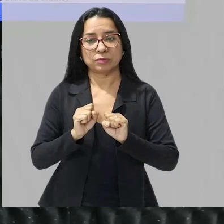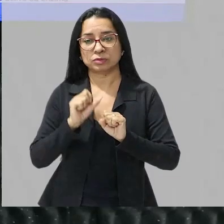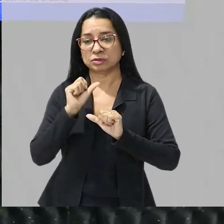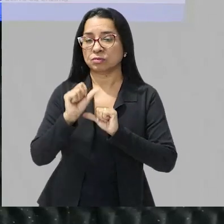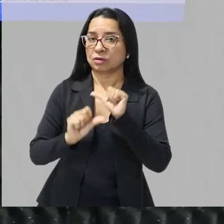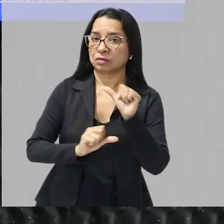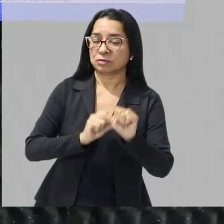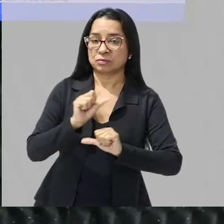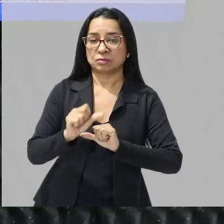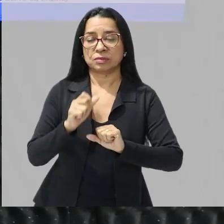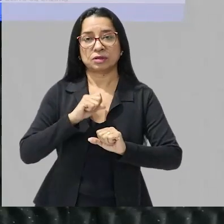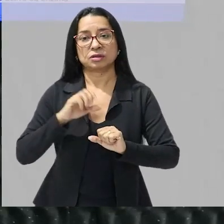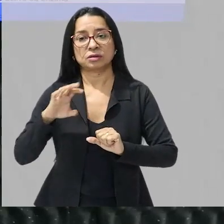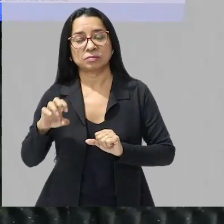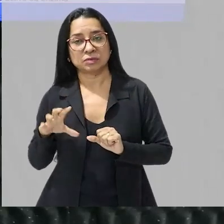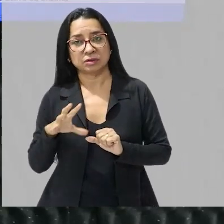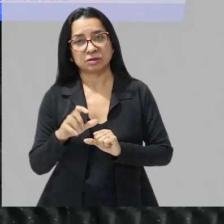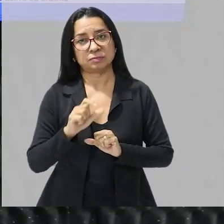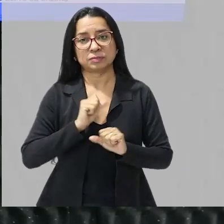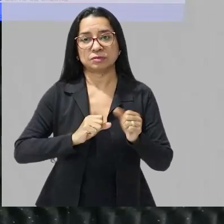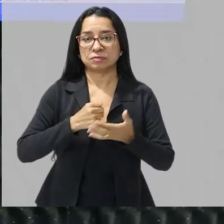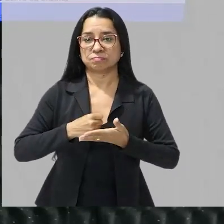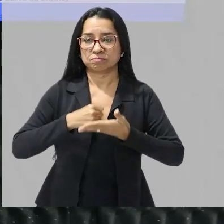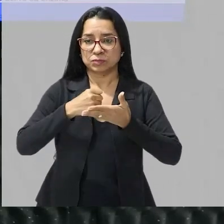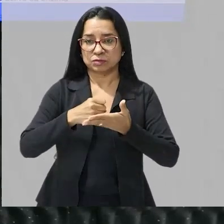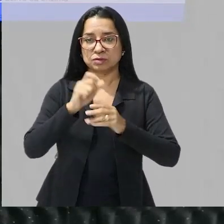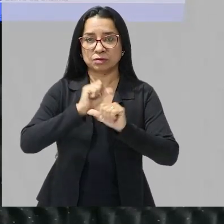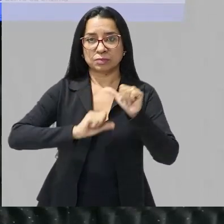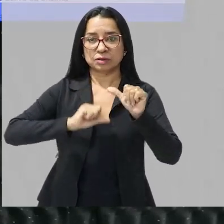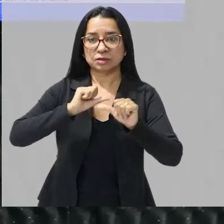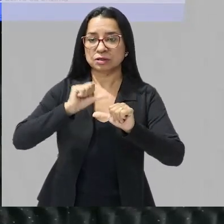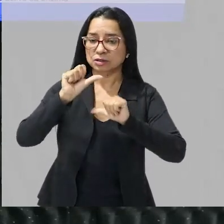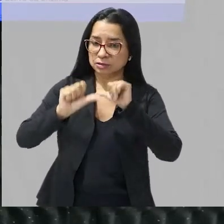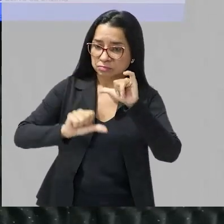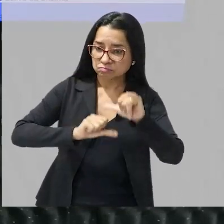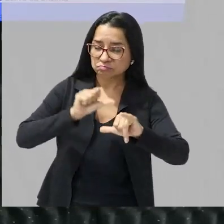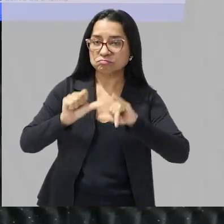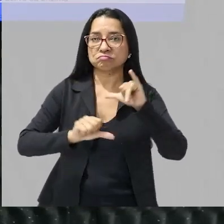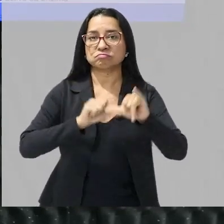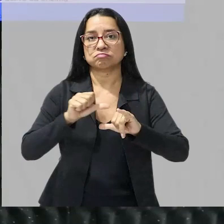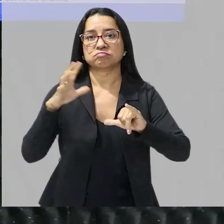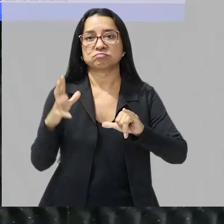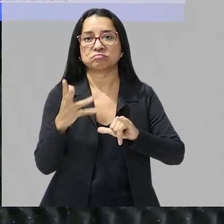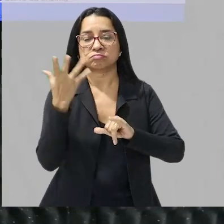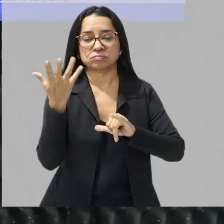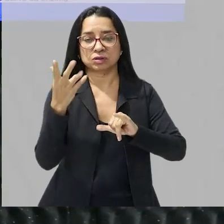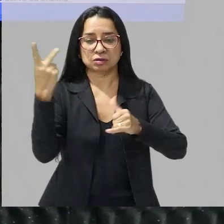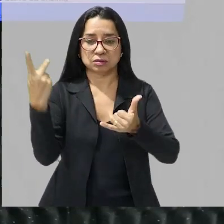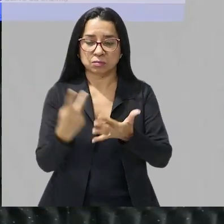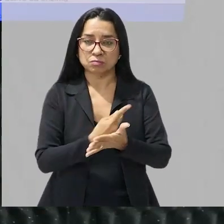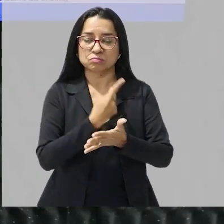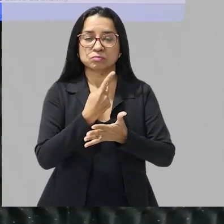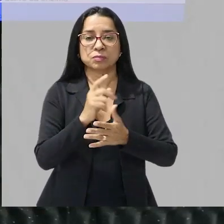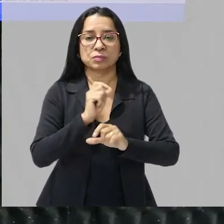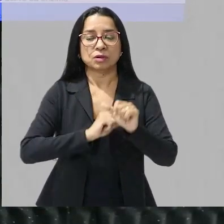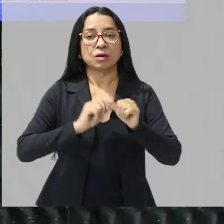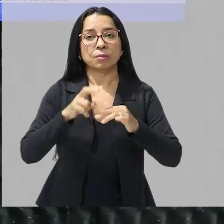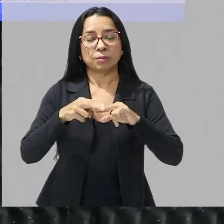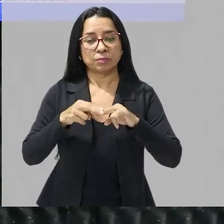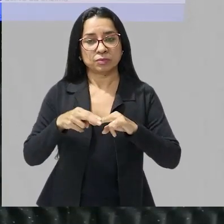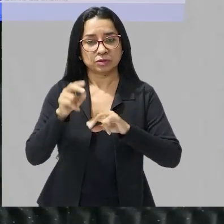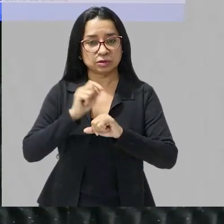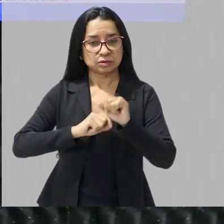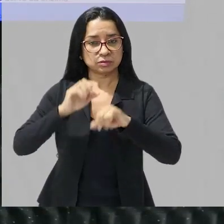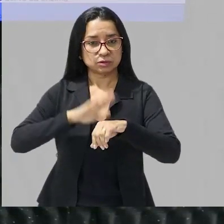nós temos a enzima que vai auxiliar para que essa reação química aconteça por isso que nós chamamos as enzimas de